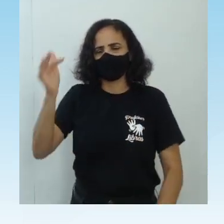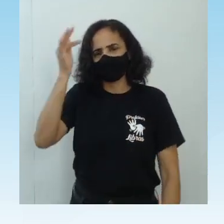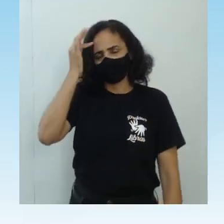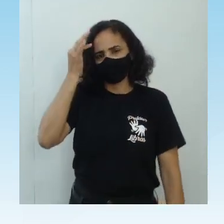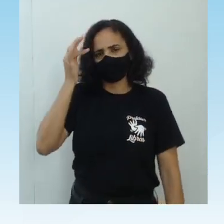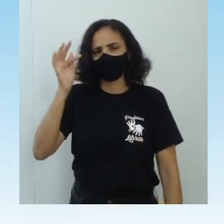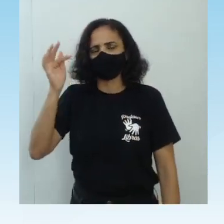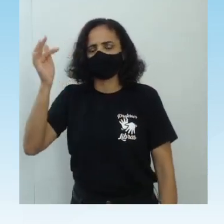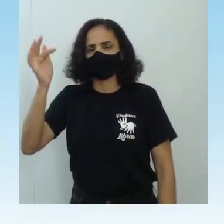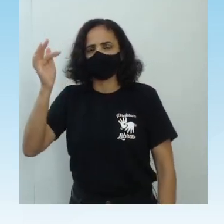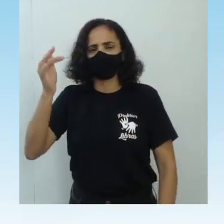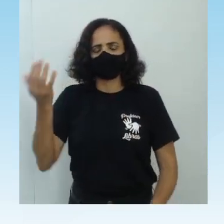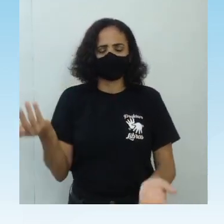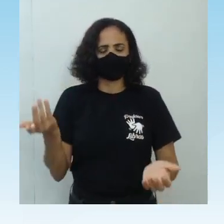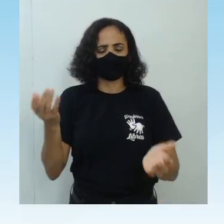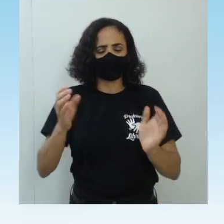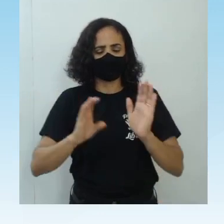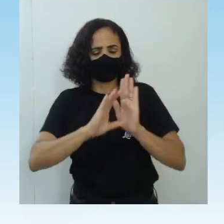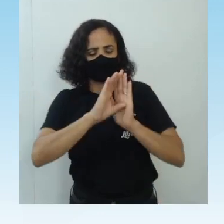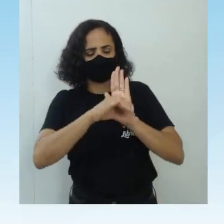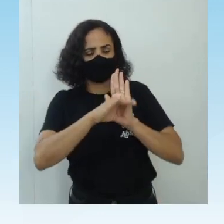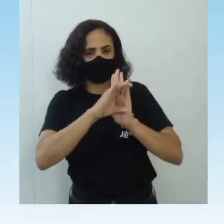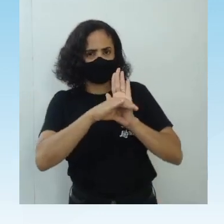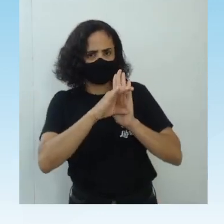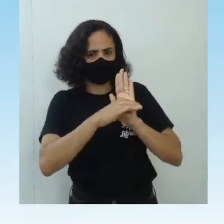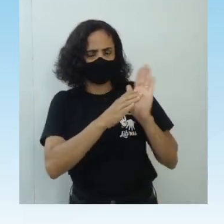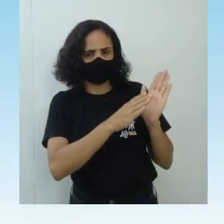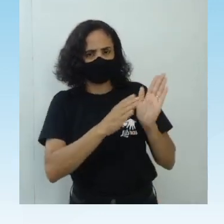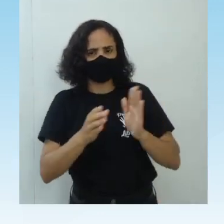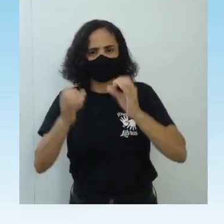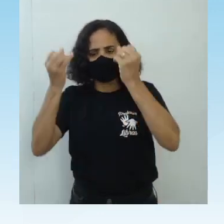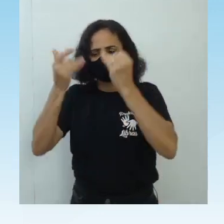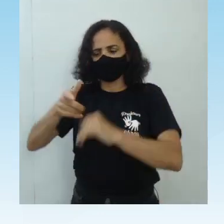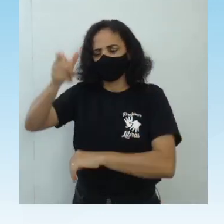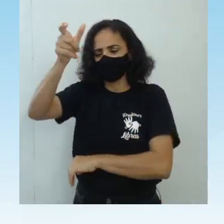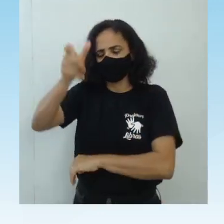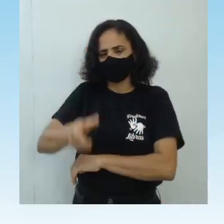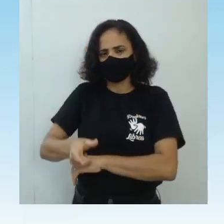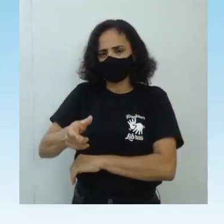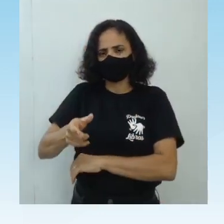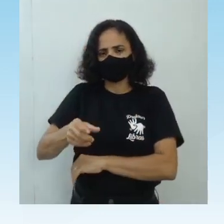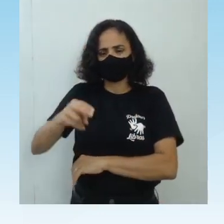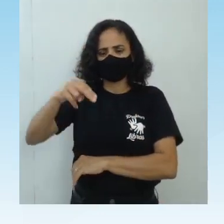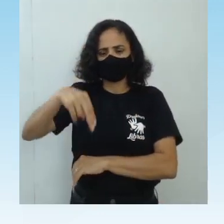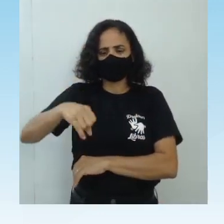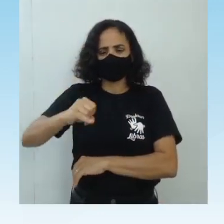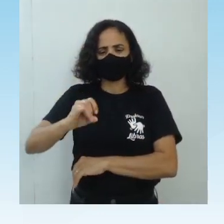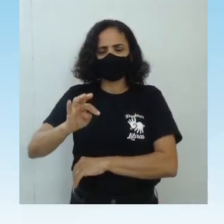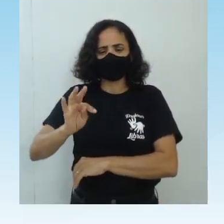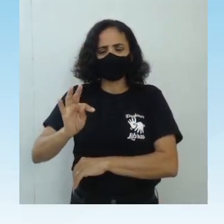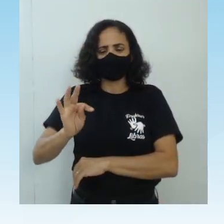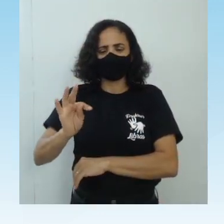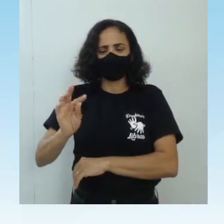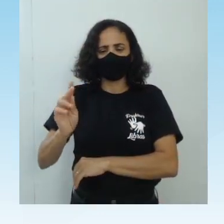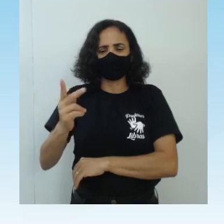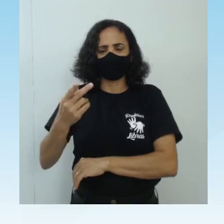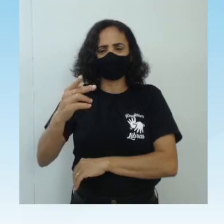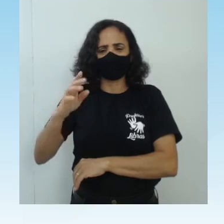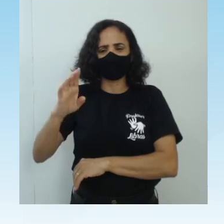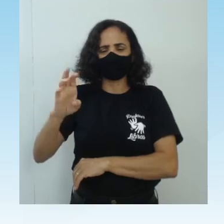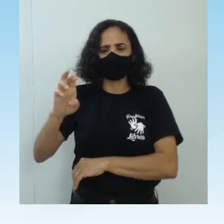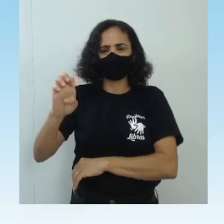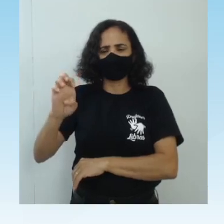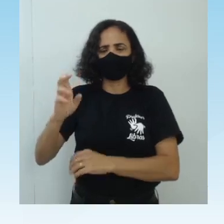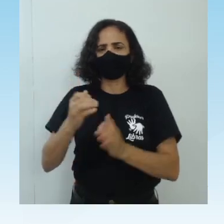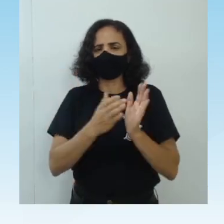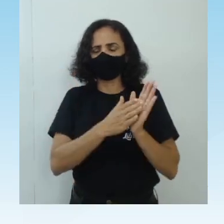filosofia contemporânea, Nietzsche diz que há uma razão, há um motivo para se